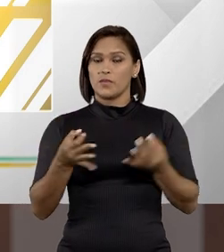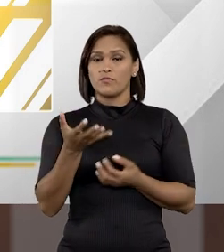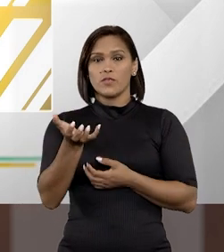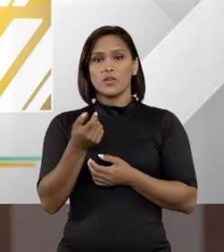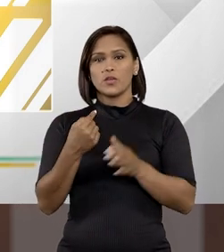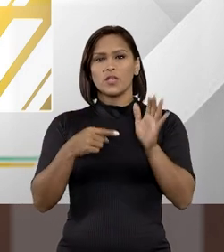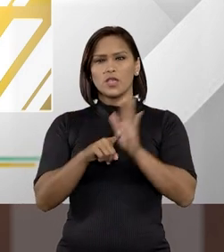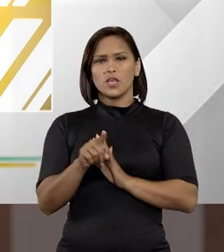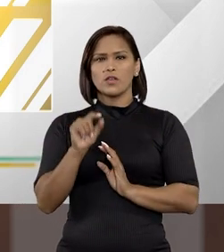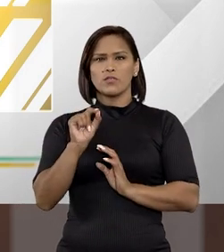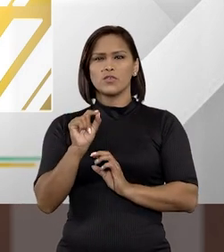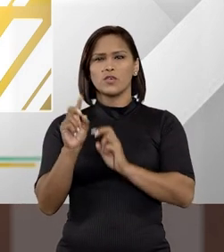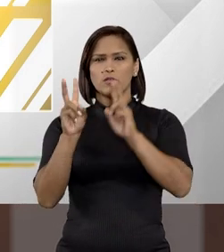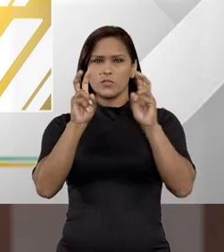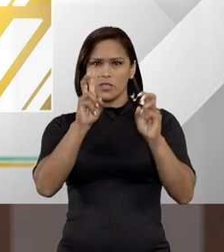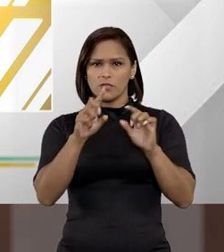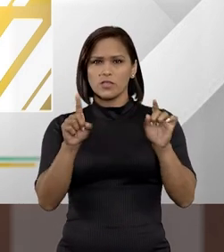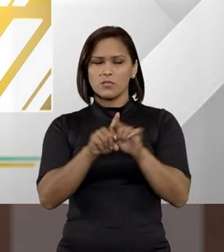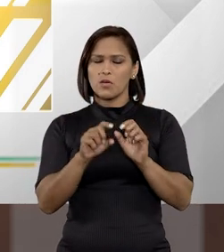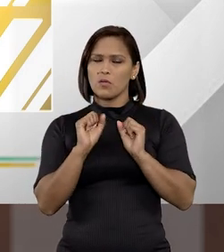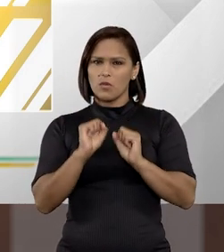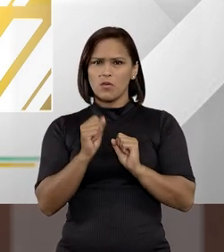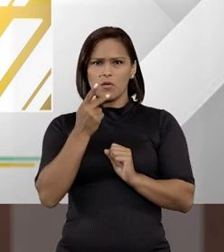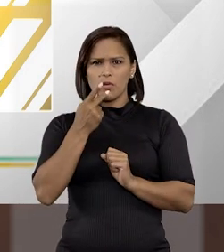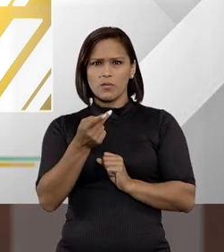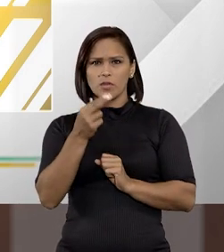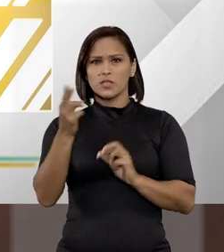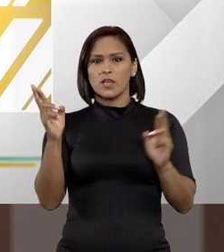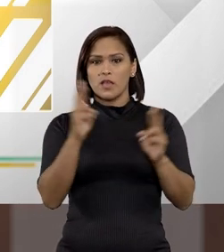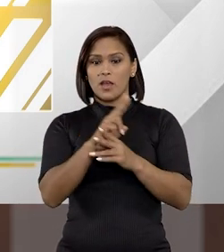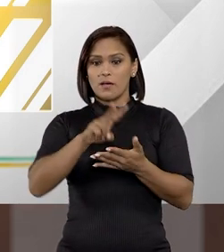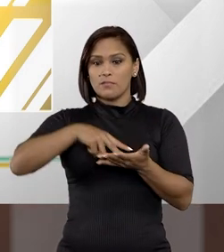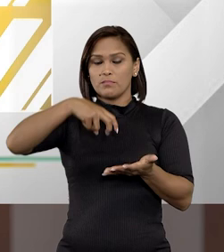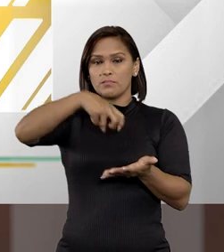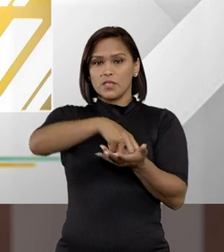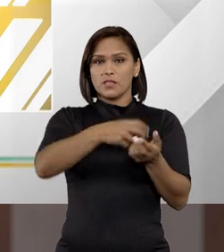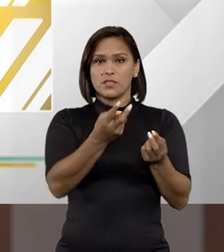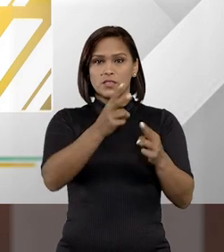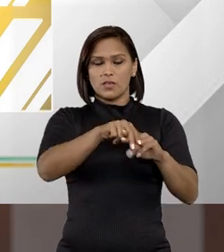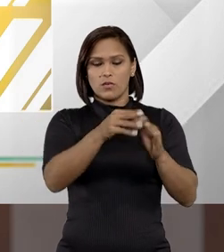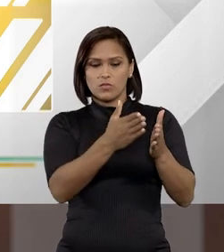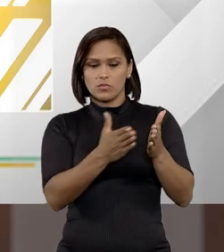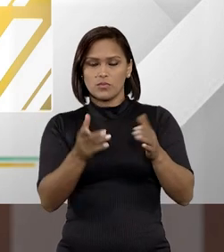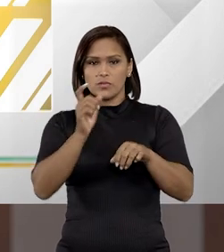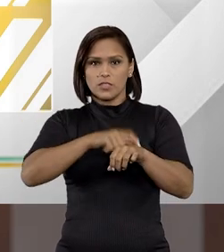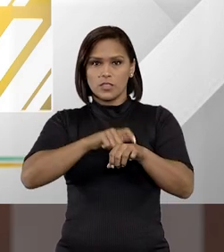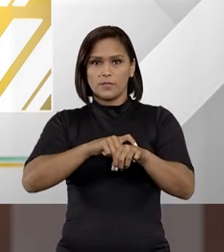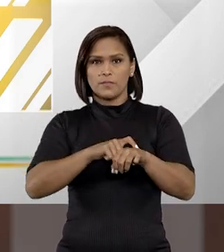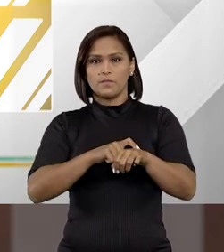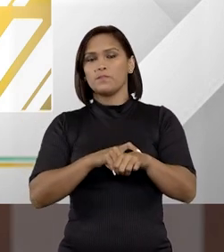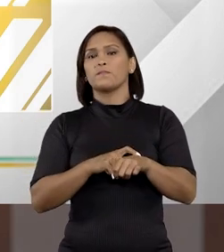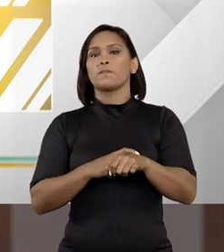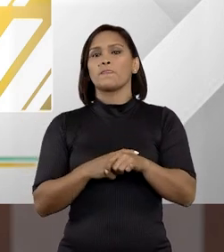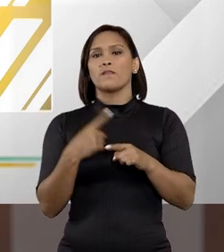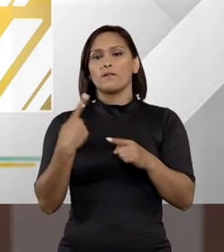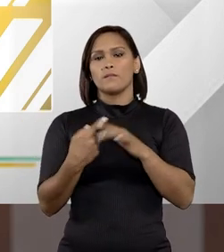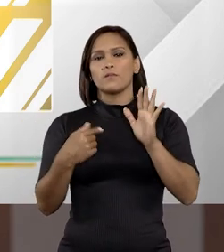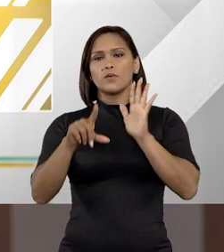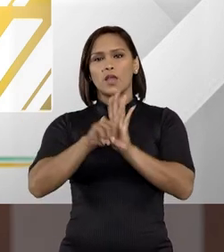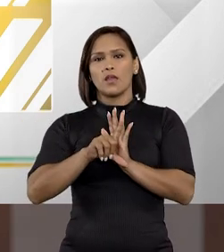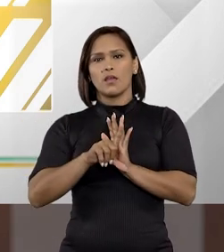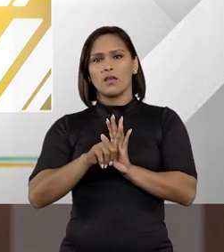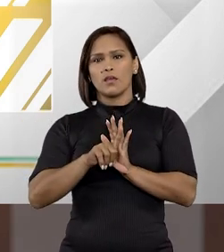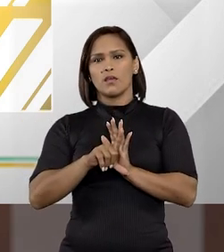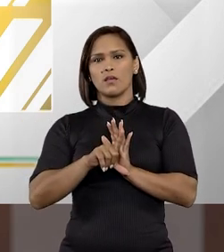queria só fazer uma observação aqui, não sei se eu posso ainda, em relação à prisão preventiva, porque a